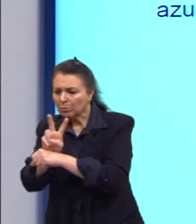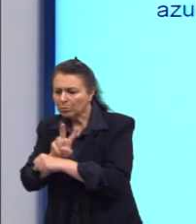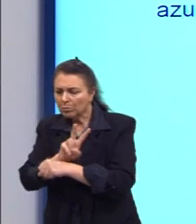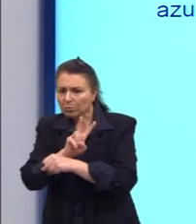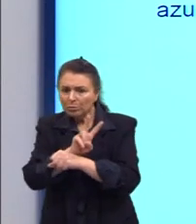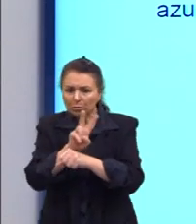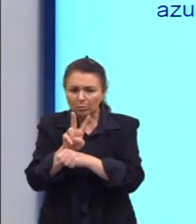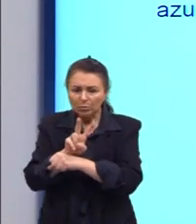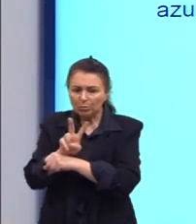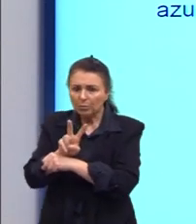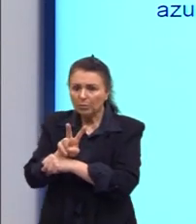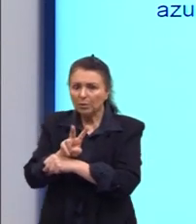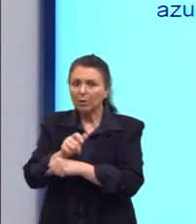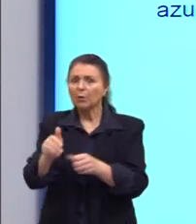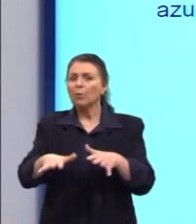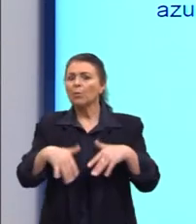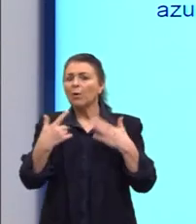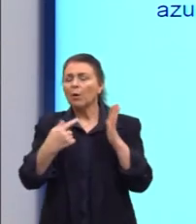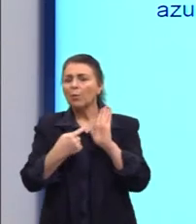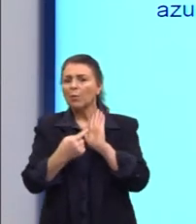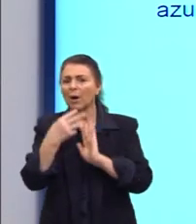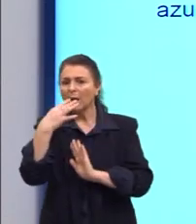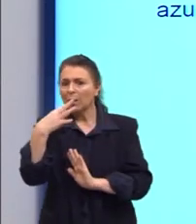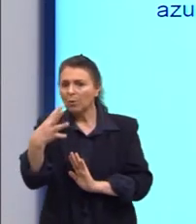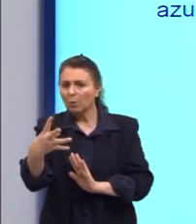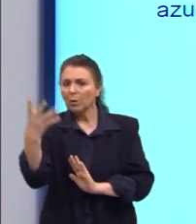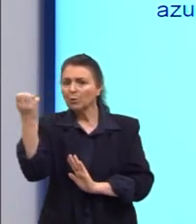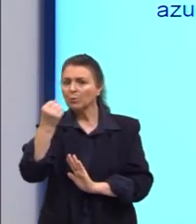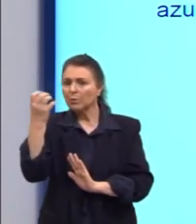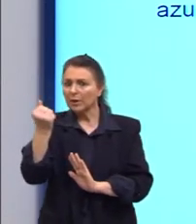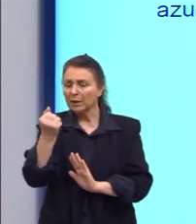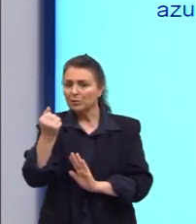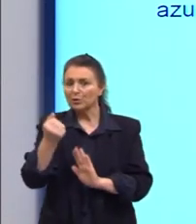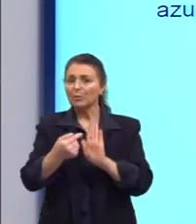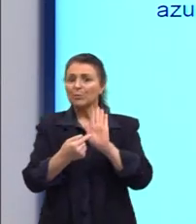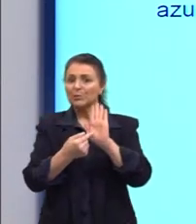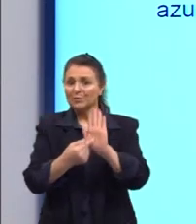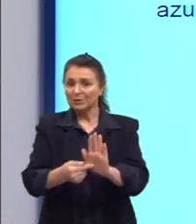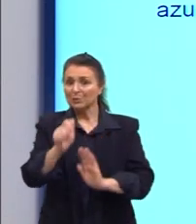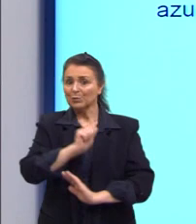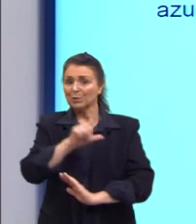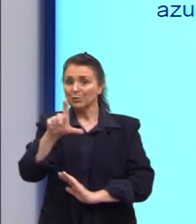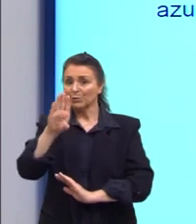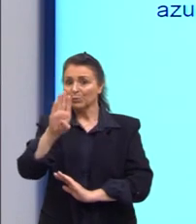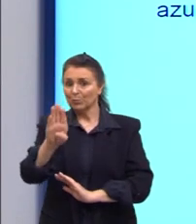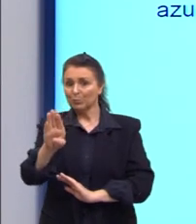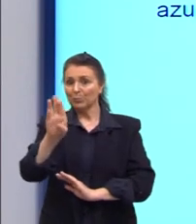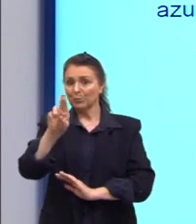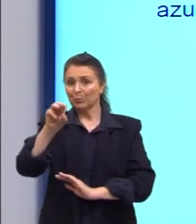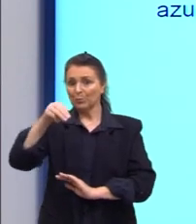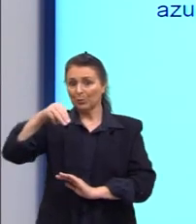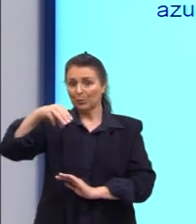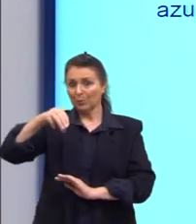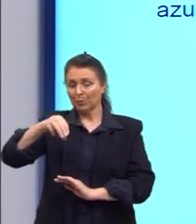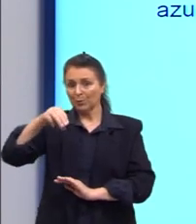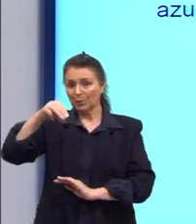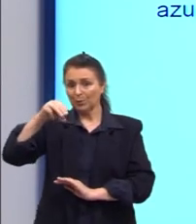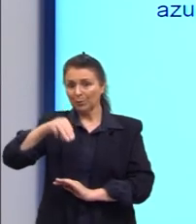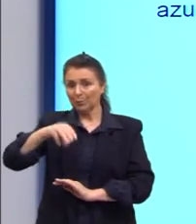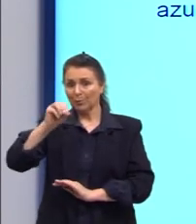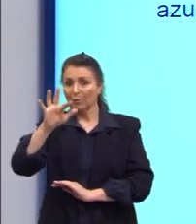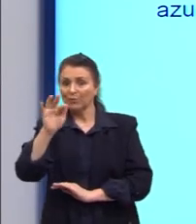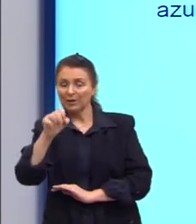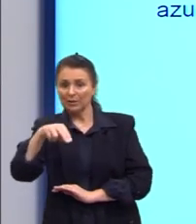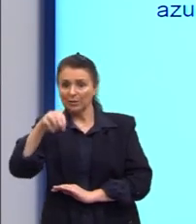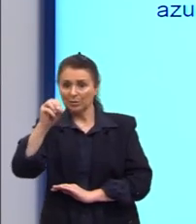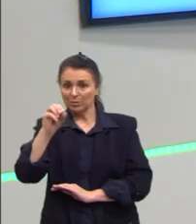apresentada pelo leite após a adição do indicador azul de bromofenol. Então, aqui é um assunto bem polêmico, a gente